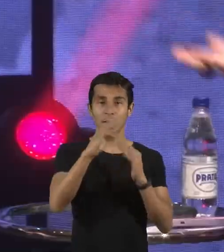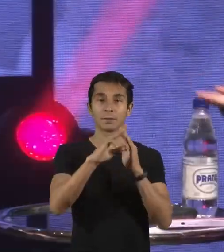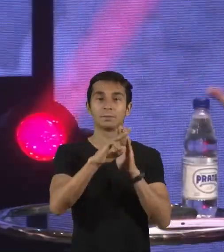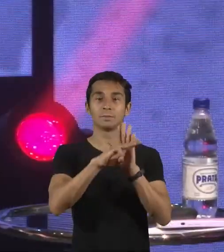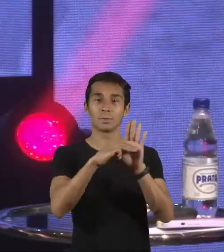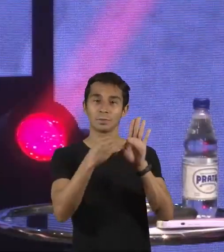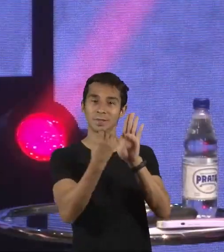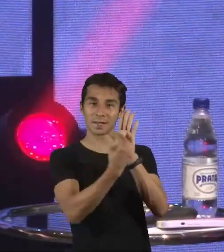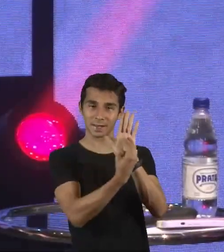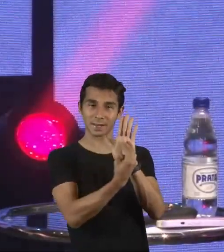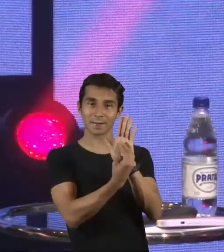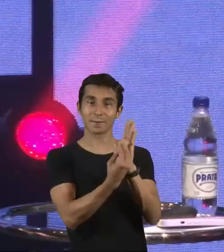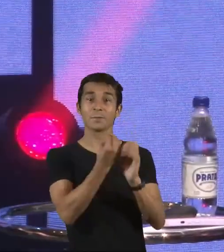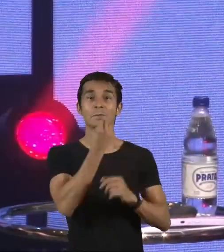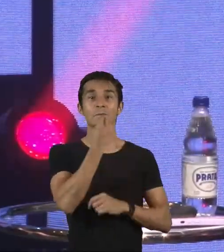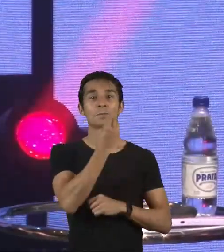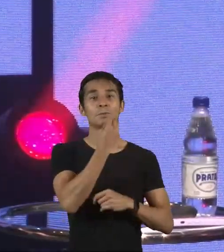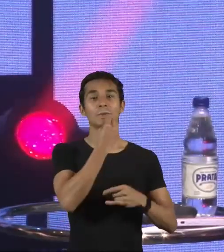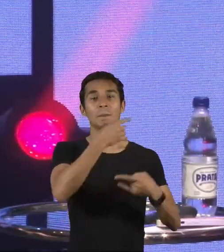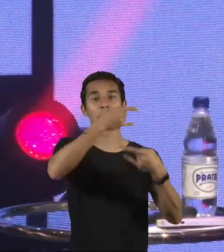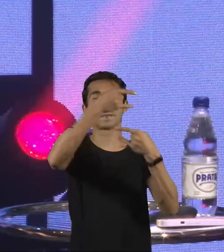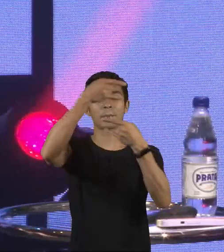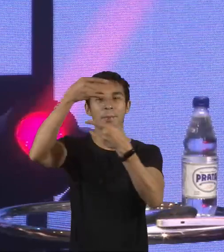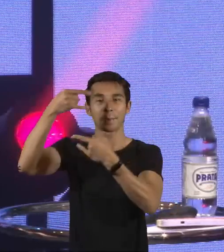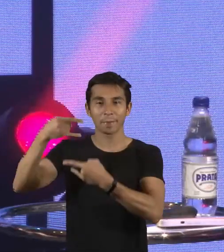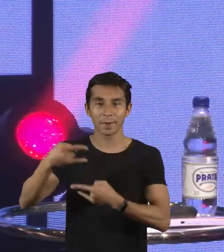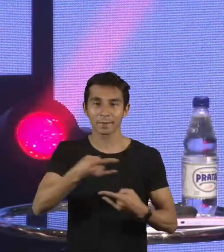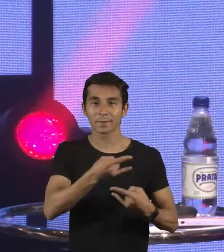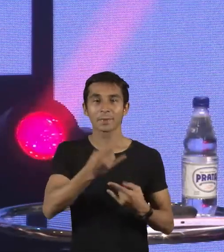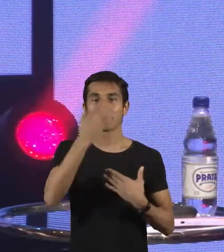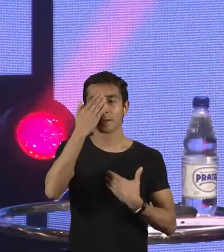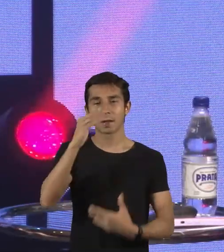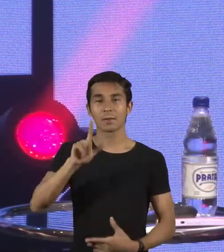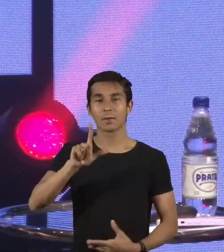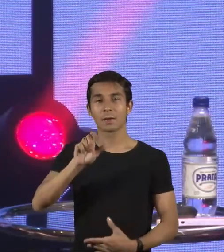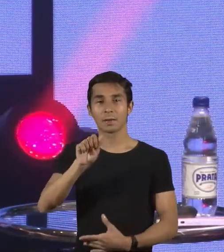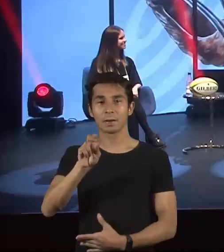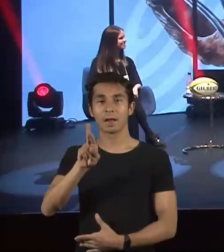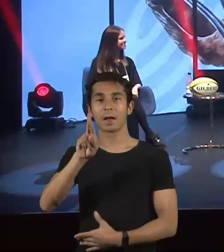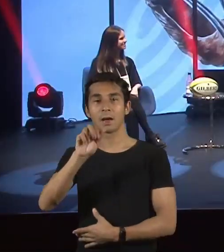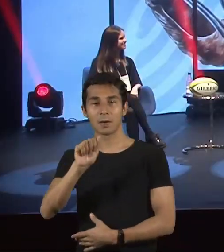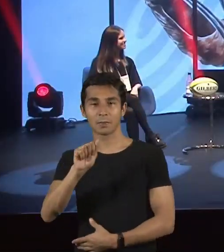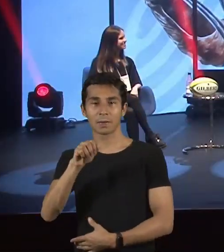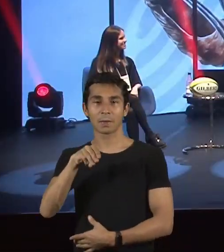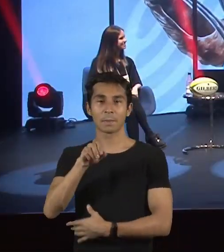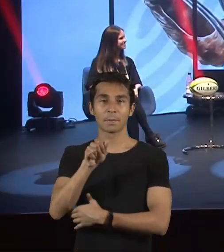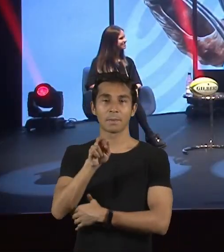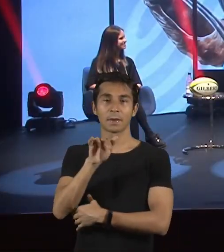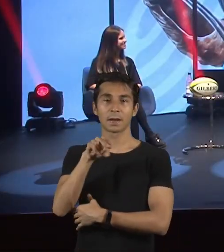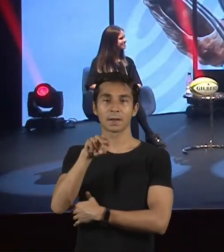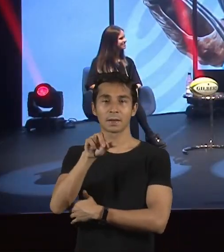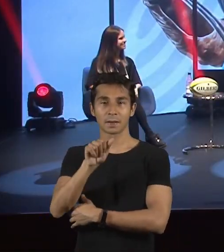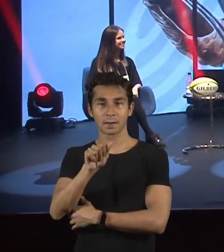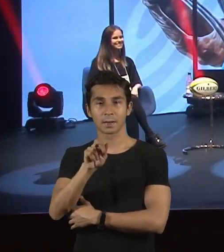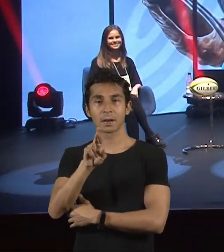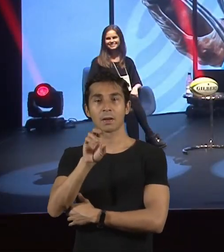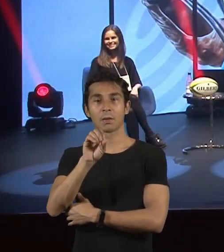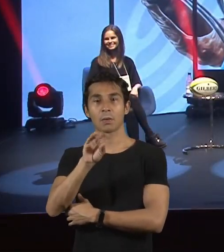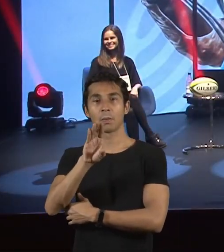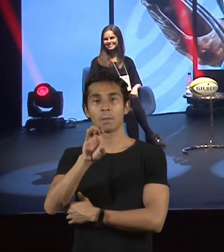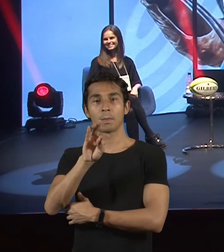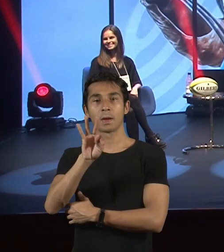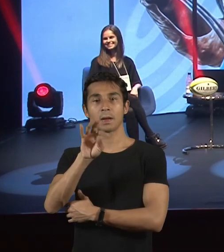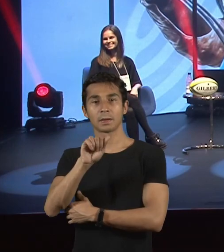de ter um painel como esse, agradecer à Laura, à Mariana, Roberta e à Sheila por compartilharem tanto, por todo esse